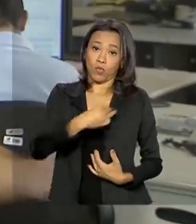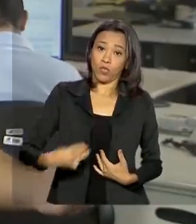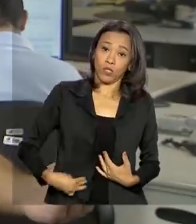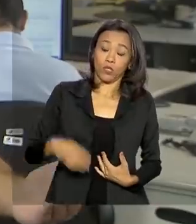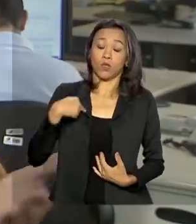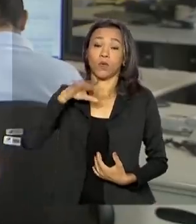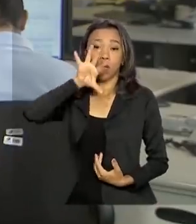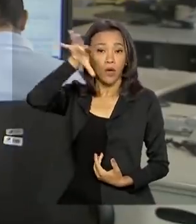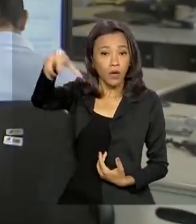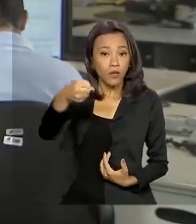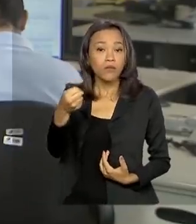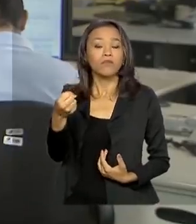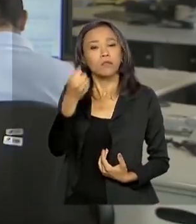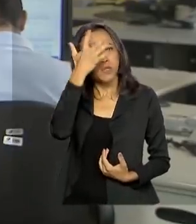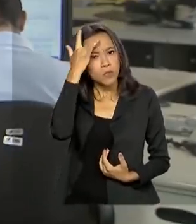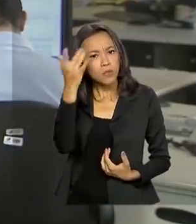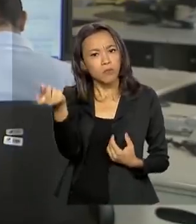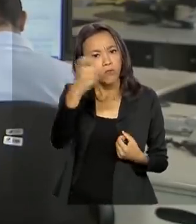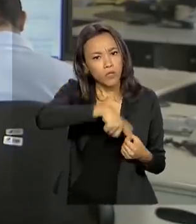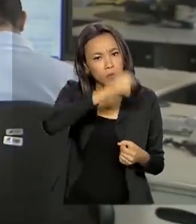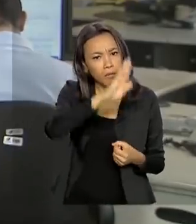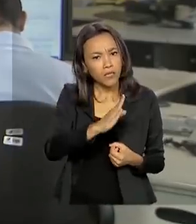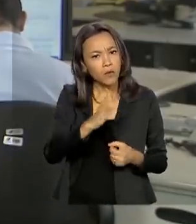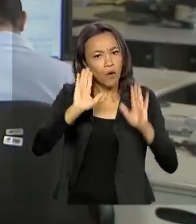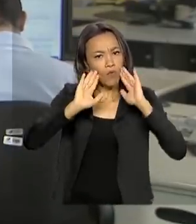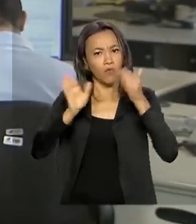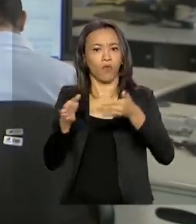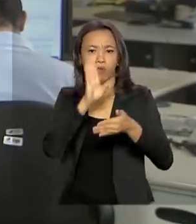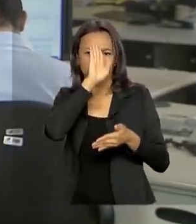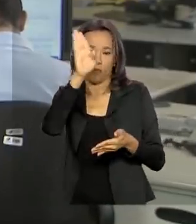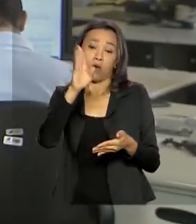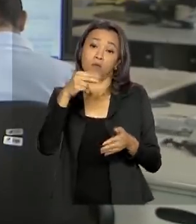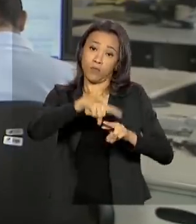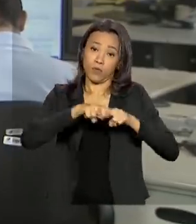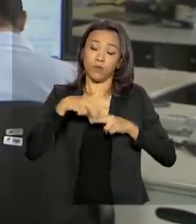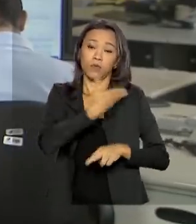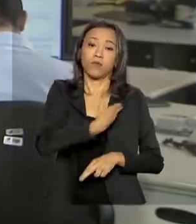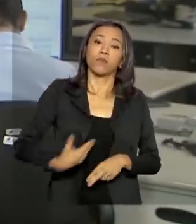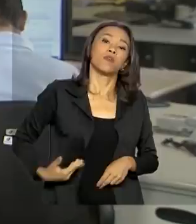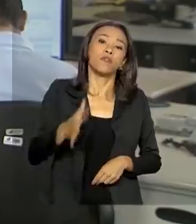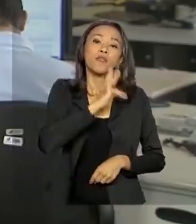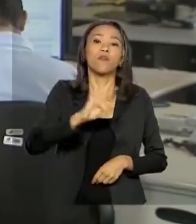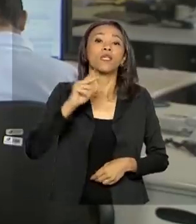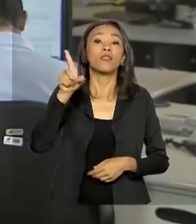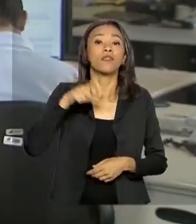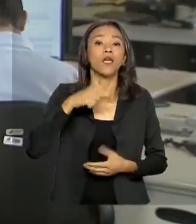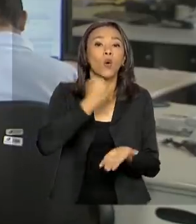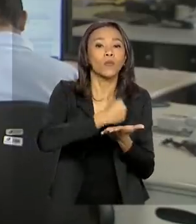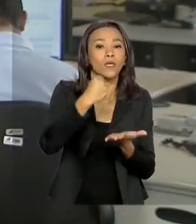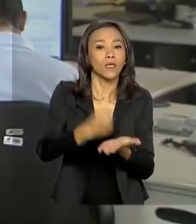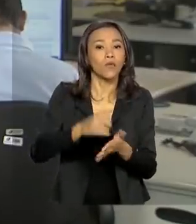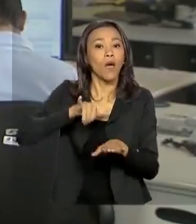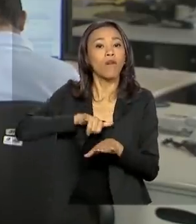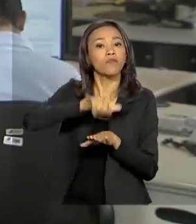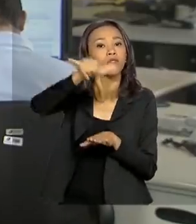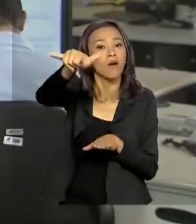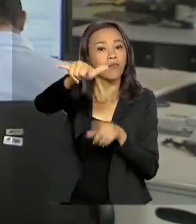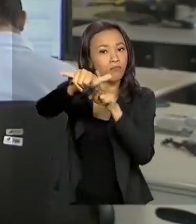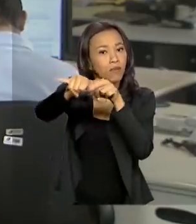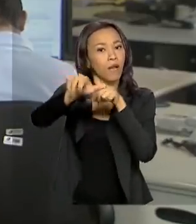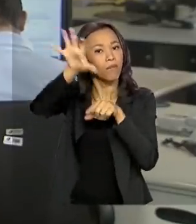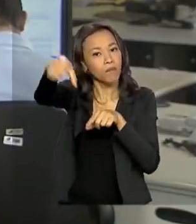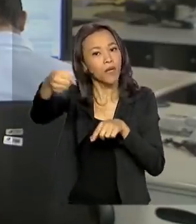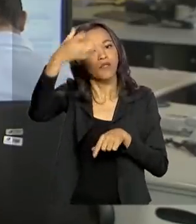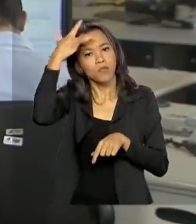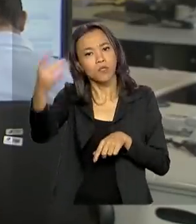o resgate de brasileiros é uma prioridade. Por isso mesmo, o governo federal tem contratado aviões fretados para concluir esse regresso.